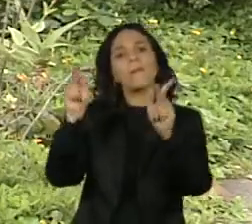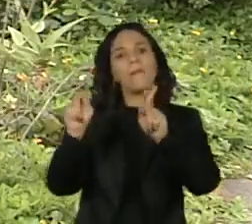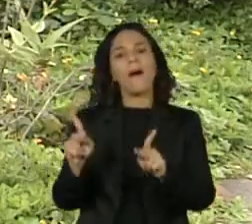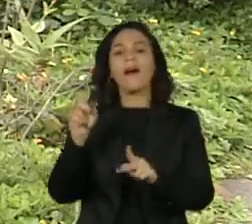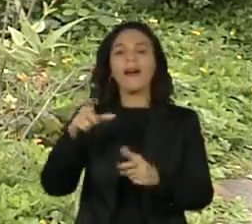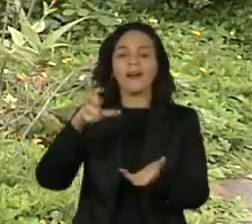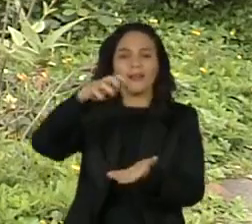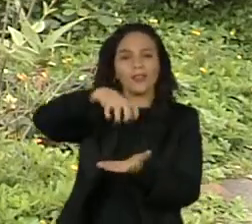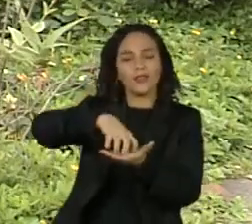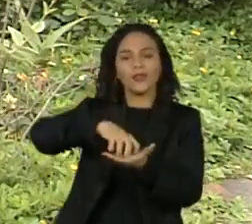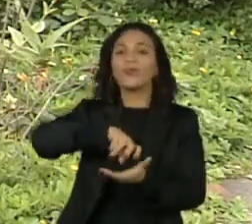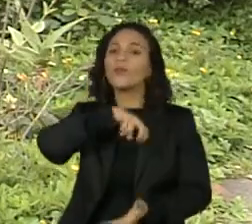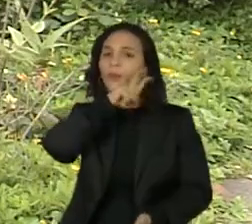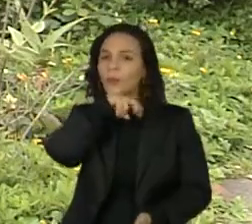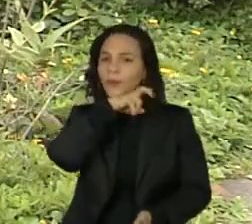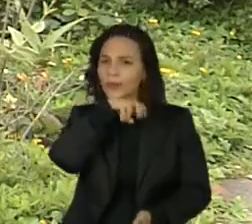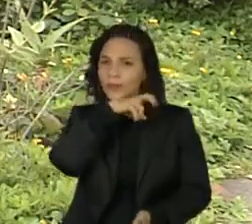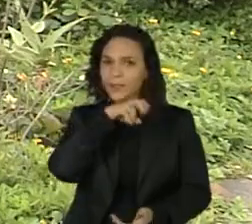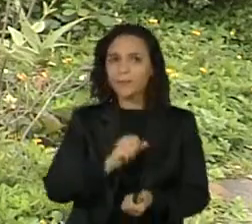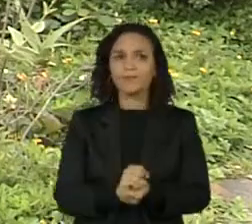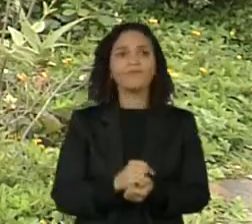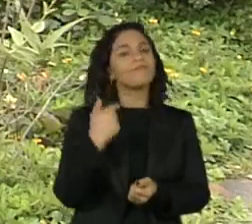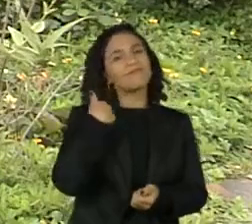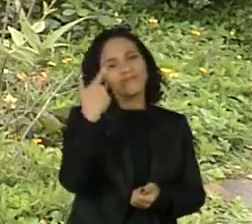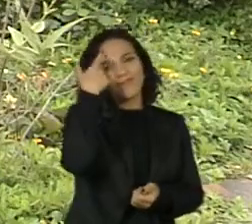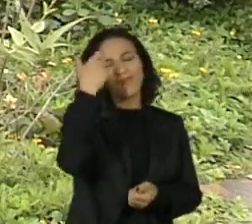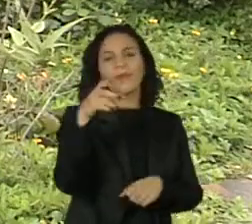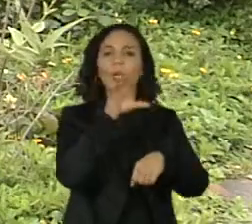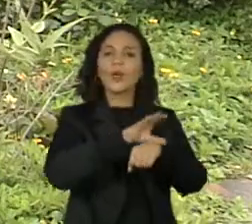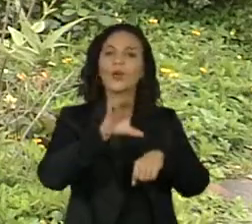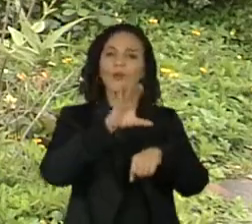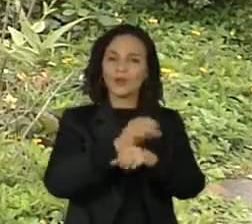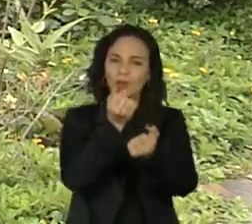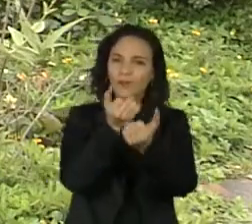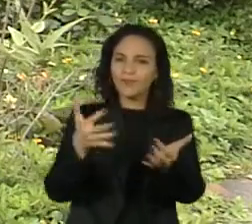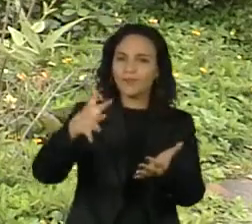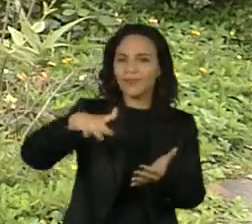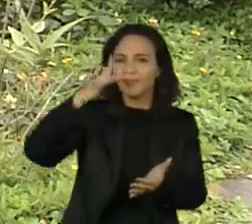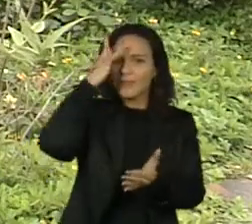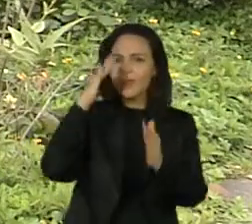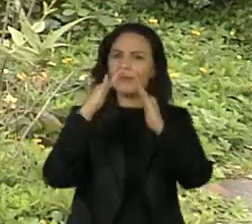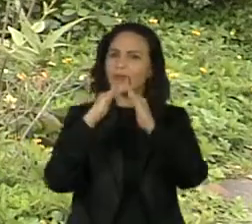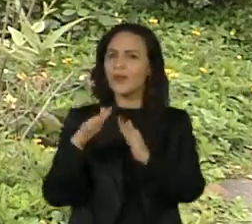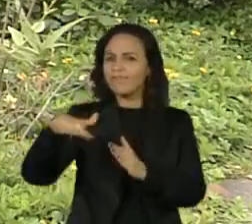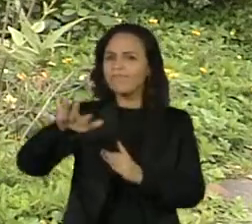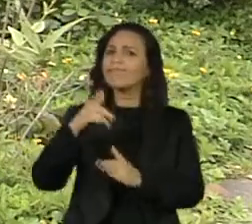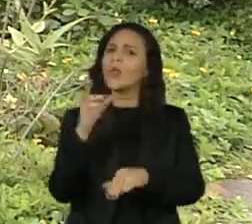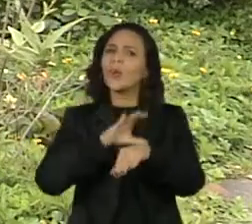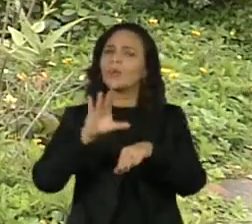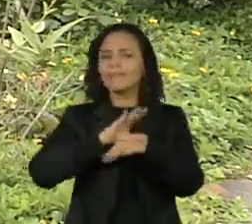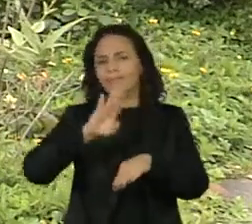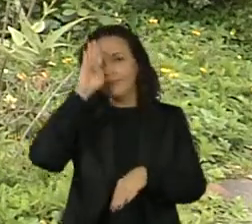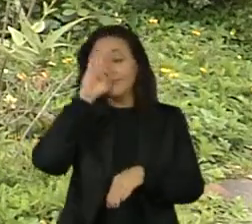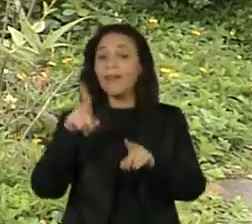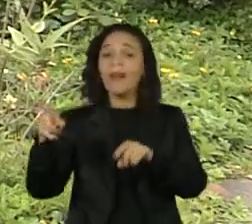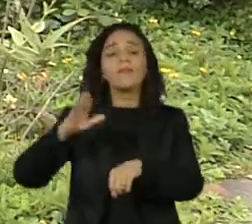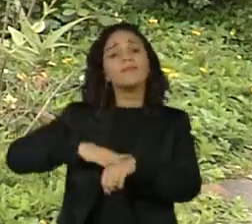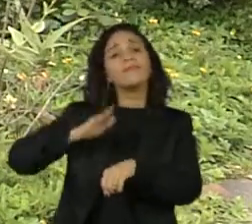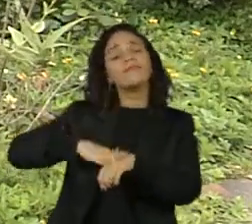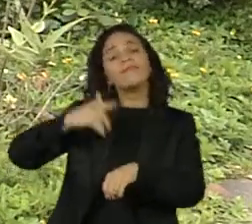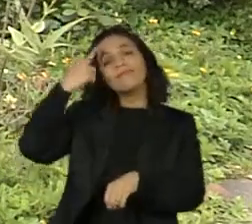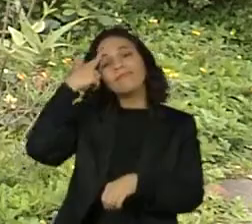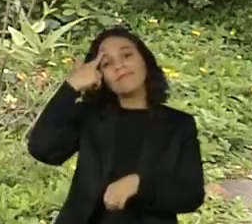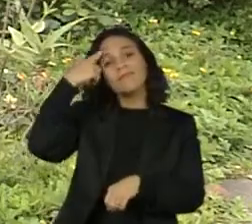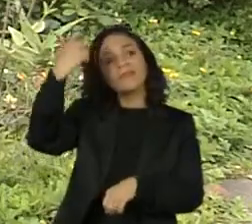A gente fez esse projeto que foi um curso dado para a comunidade gratuitamente e depois a própria comunidade